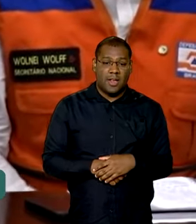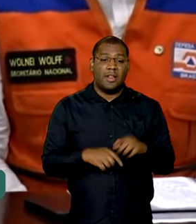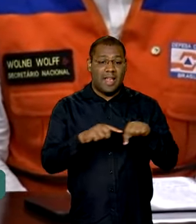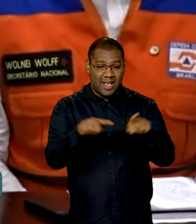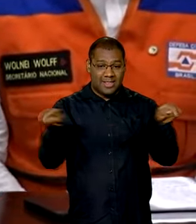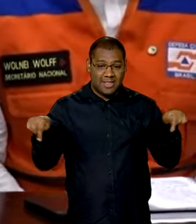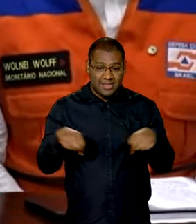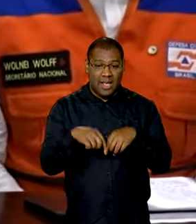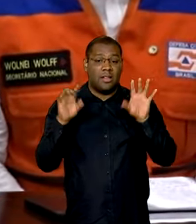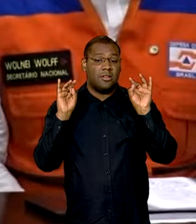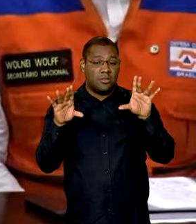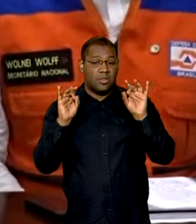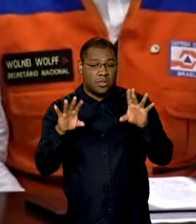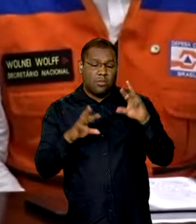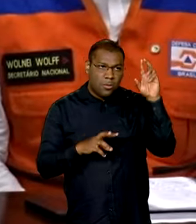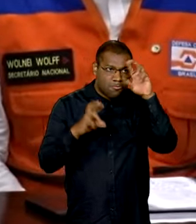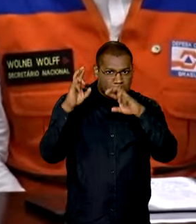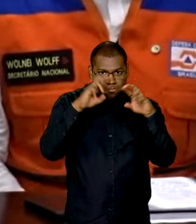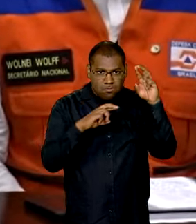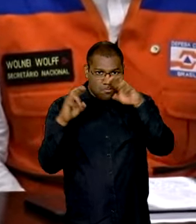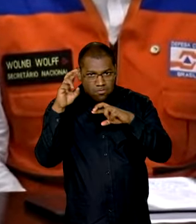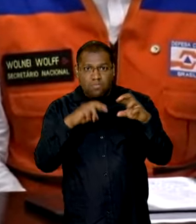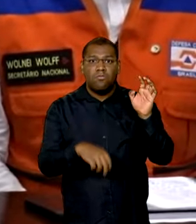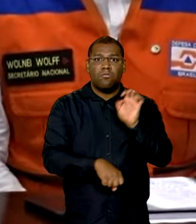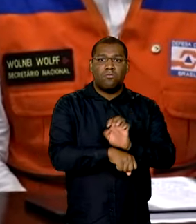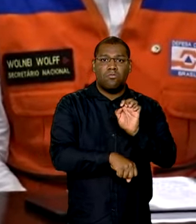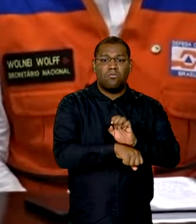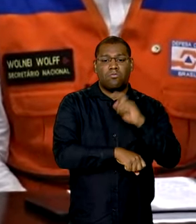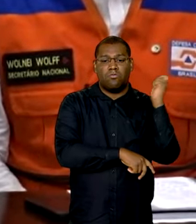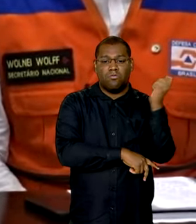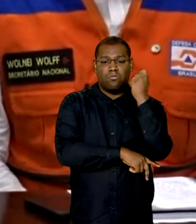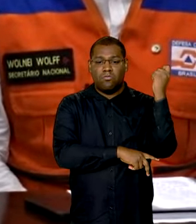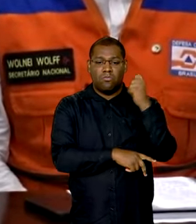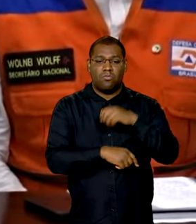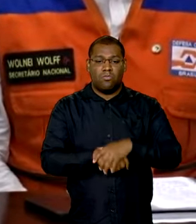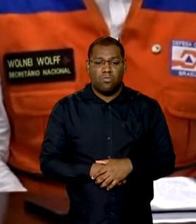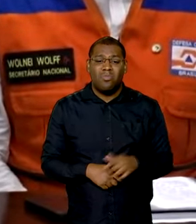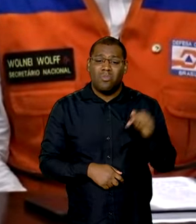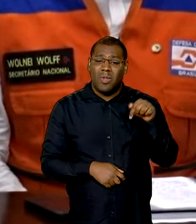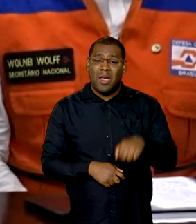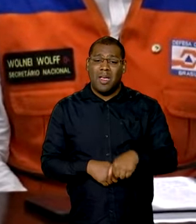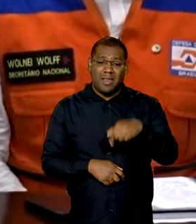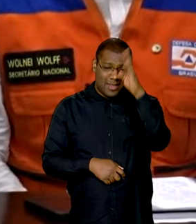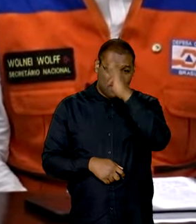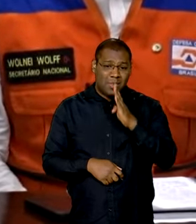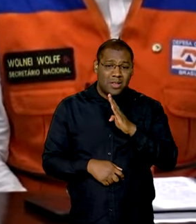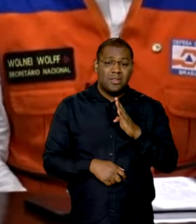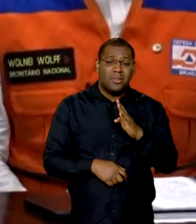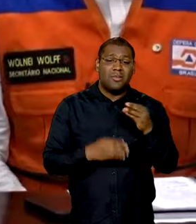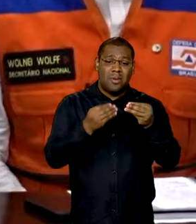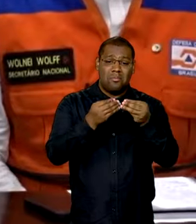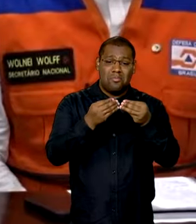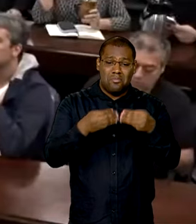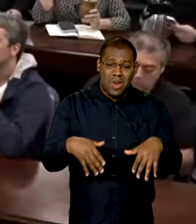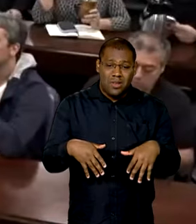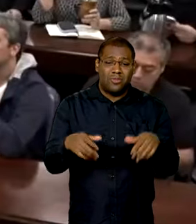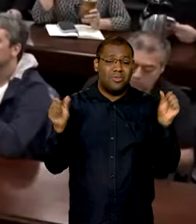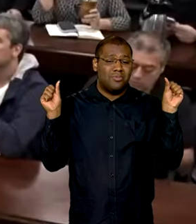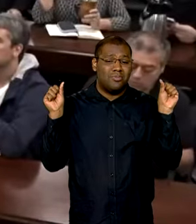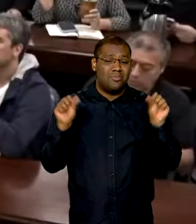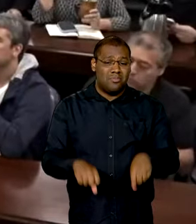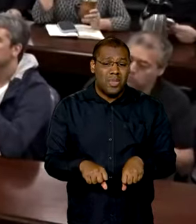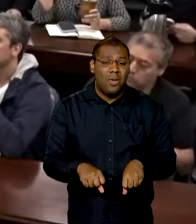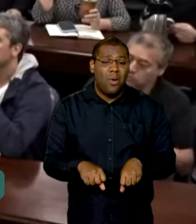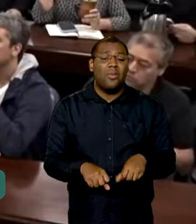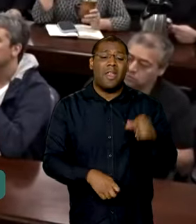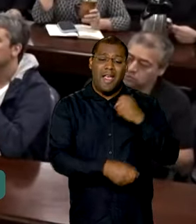certamente, com um dos maiores eventos já ocorridos no Brasil, não só no Rio Grande do Sul, desde a década